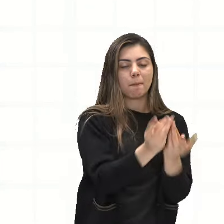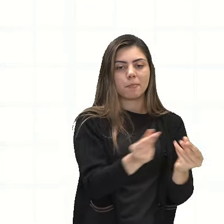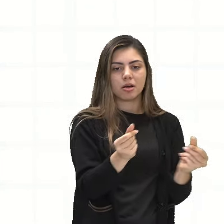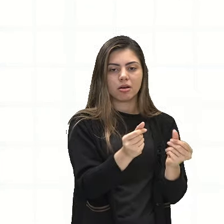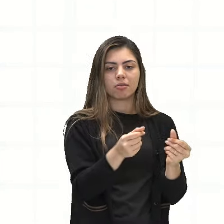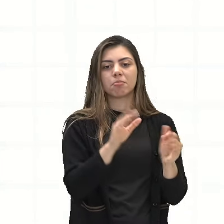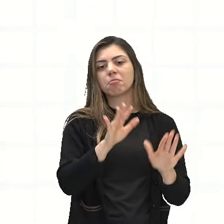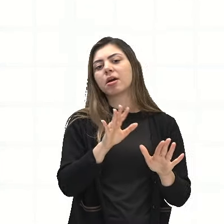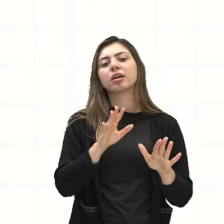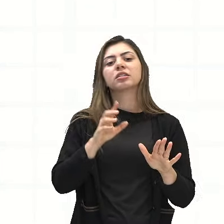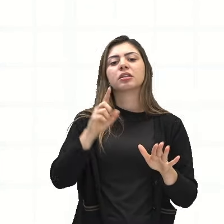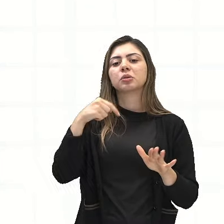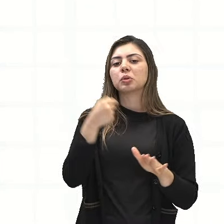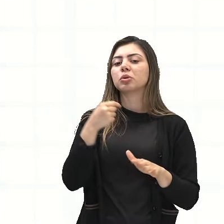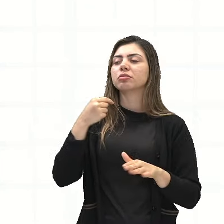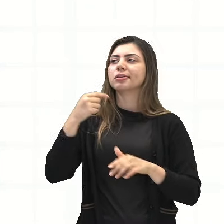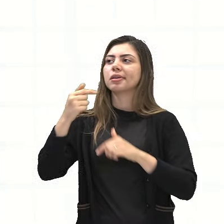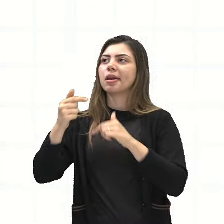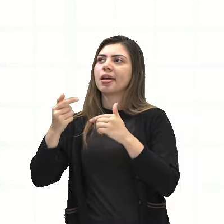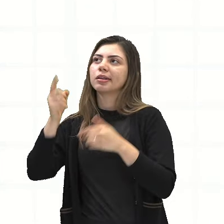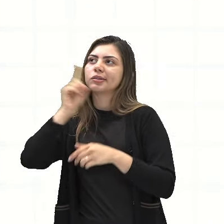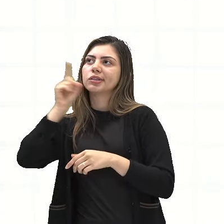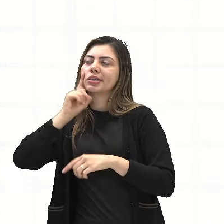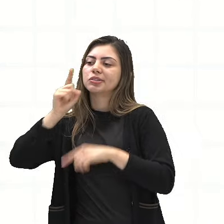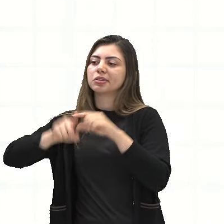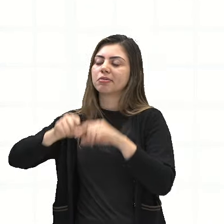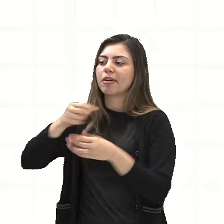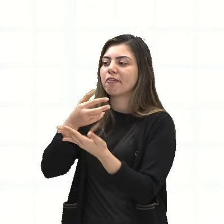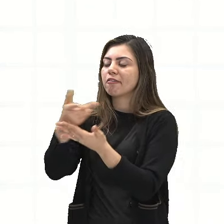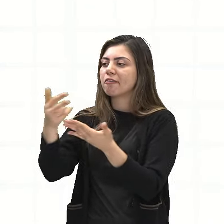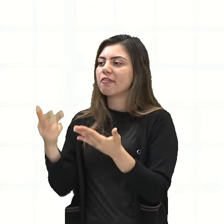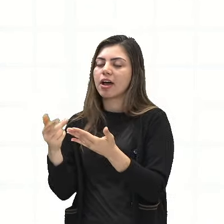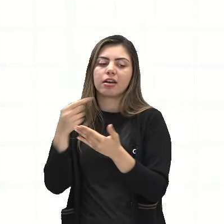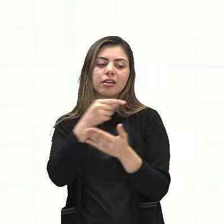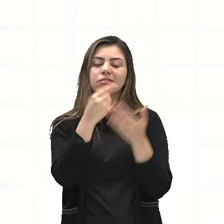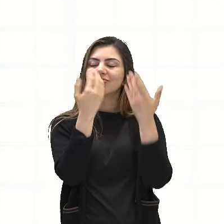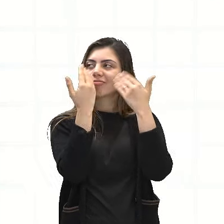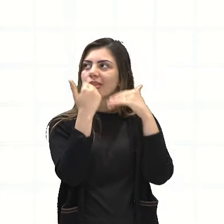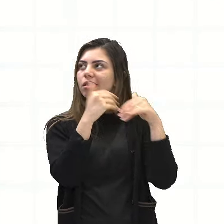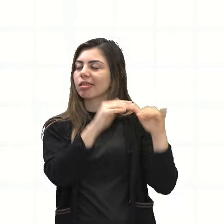despercebido como as coisas diárias de que tece a vida.